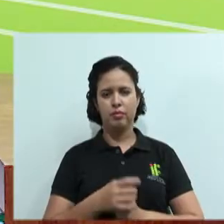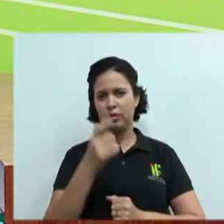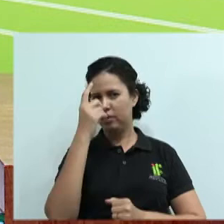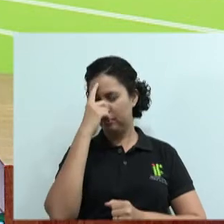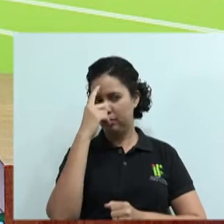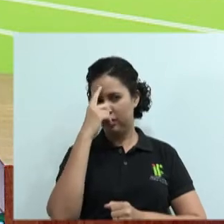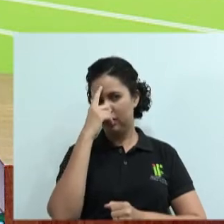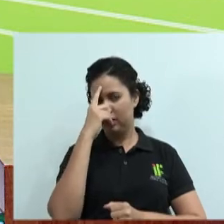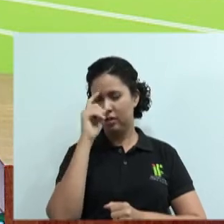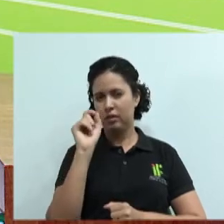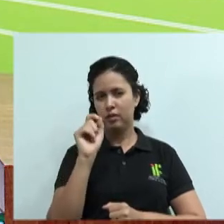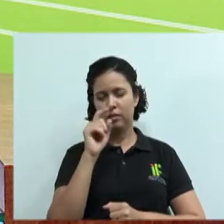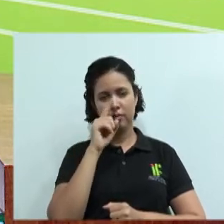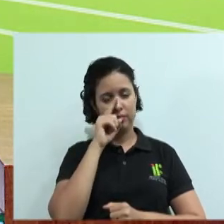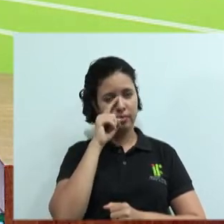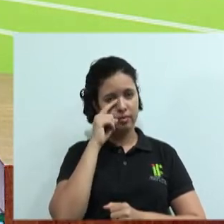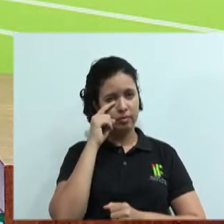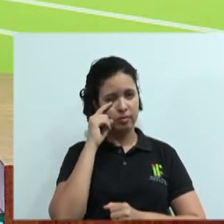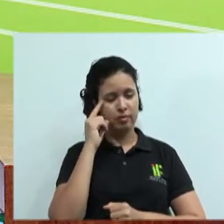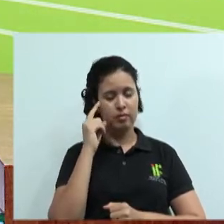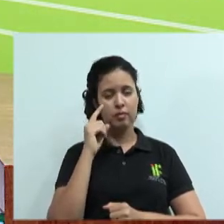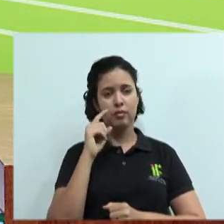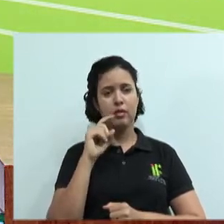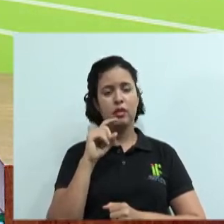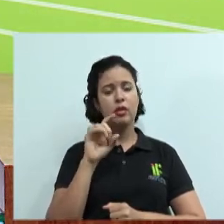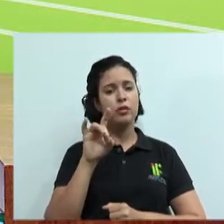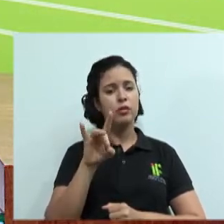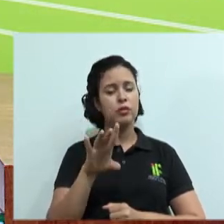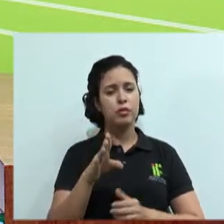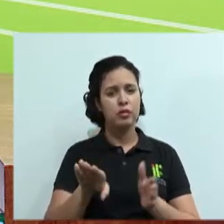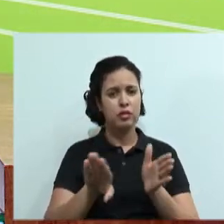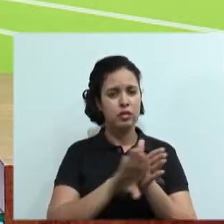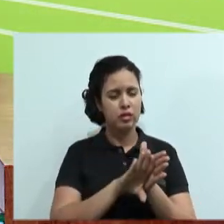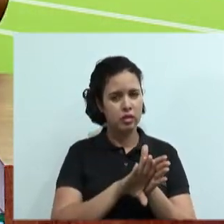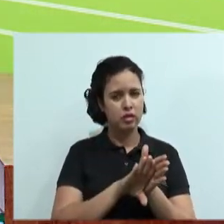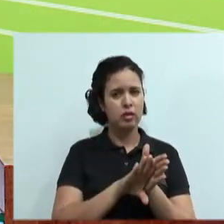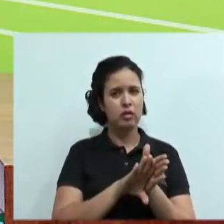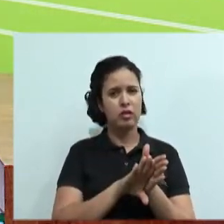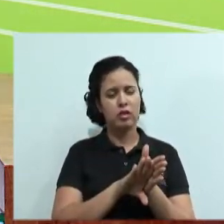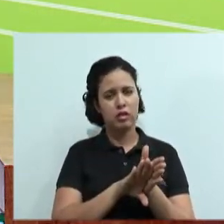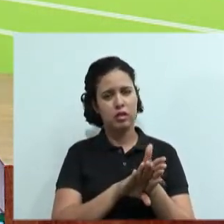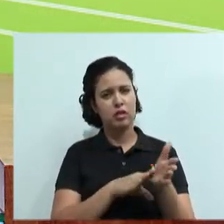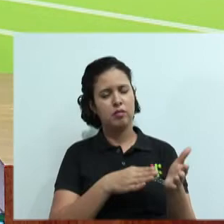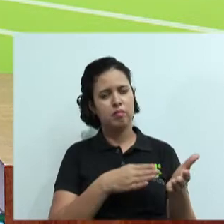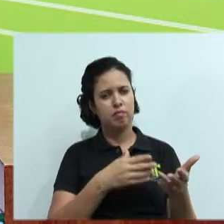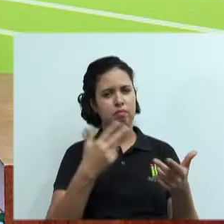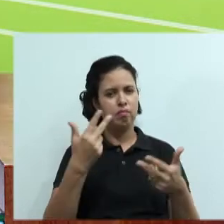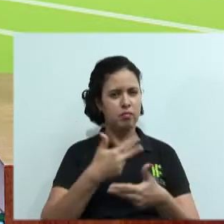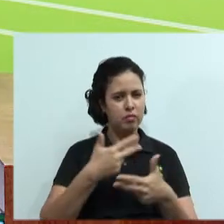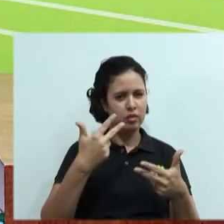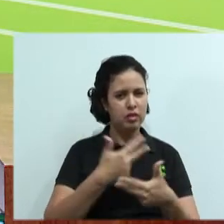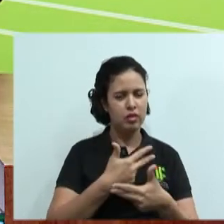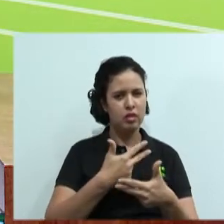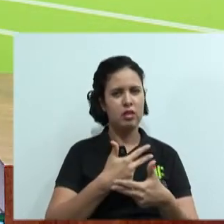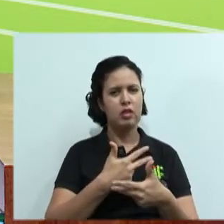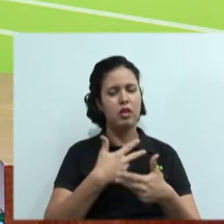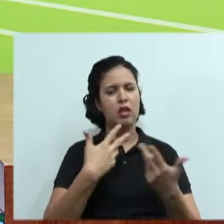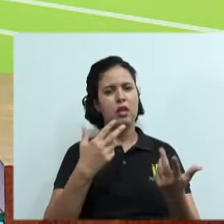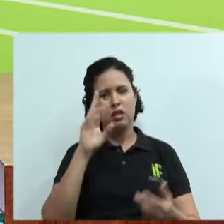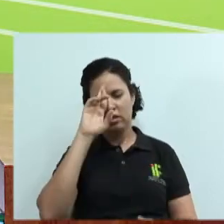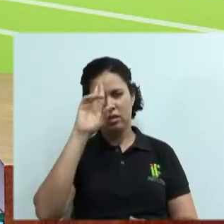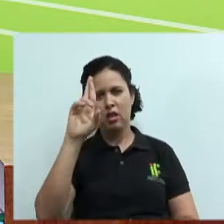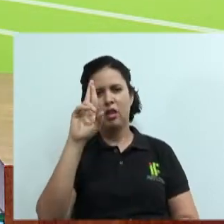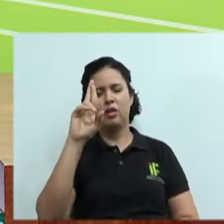situação. Já pensou se ele simplesmente fosse só com aquele jeito, digamos assim, de meio malandro, né? De, ó